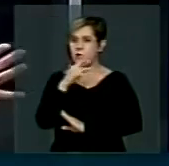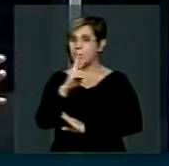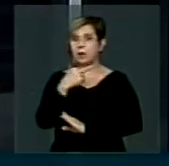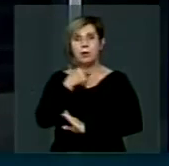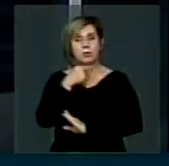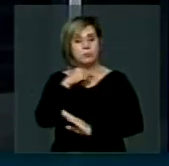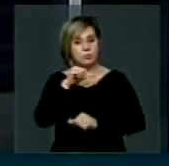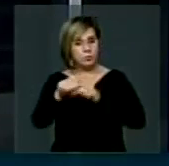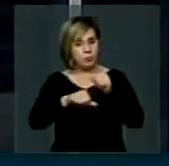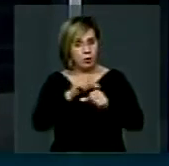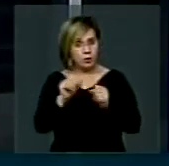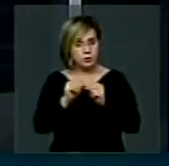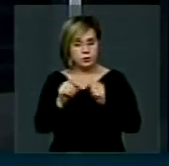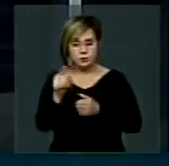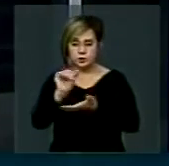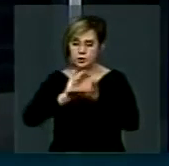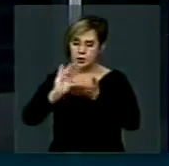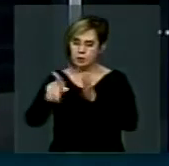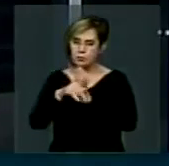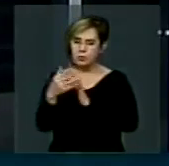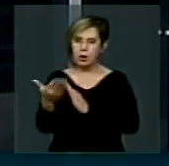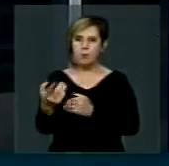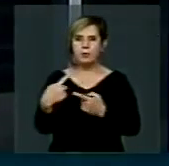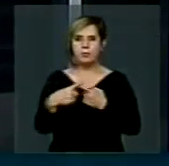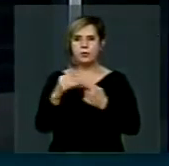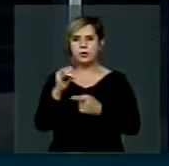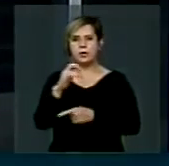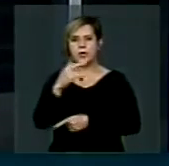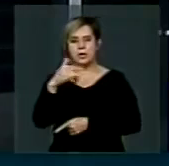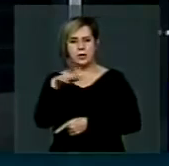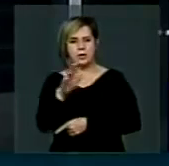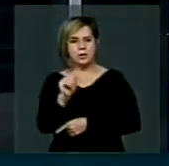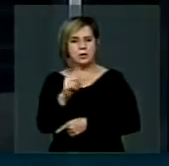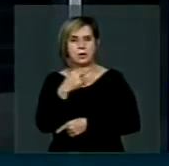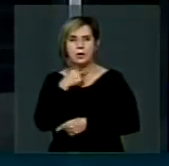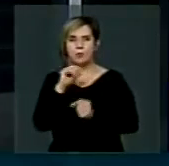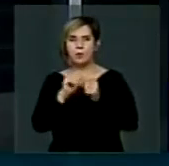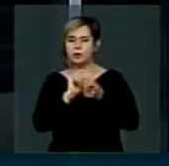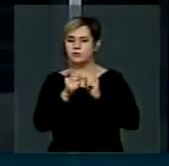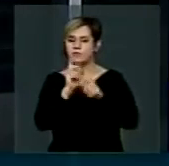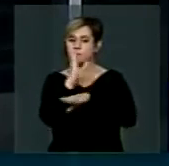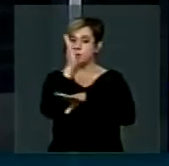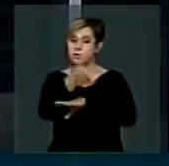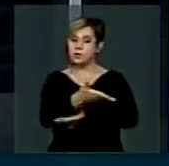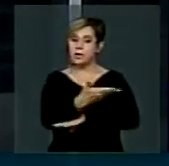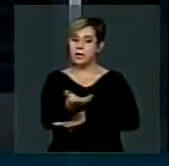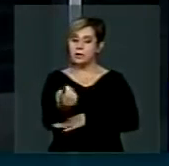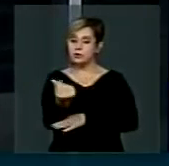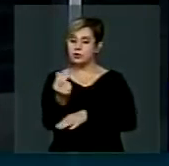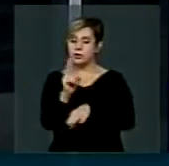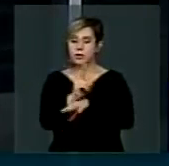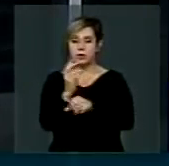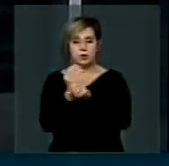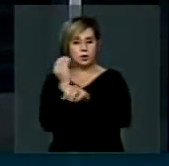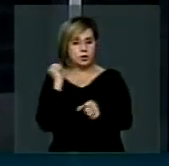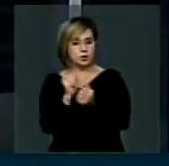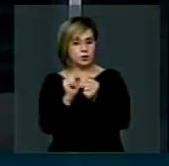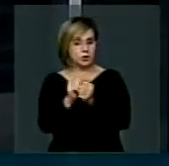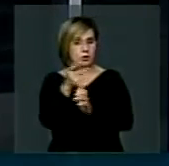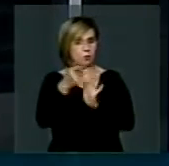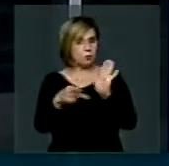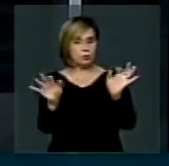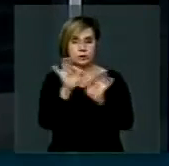operacionalizar esse dinheiro. Porque o INCRA não tem como fazer a gestão direta, não tem engenheiros para fazer